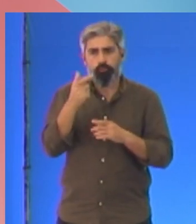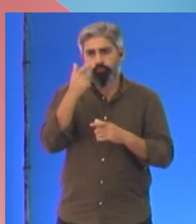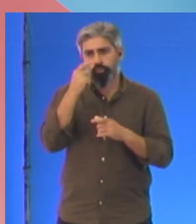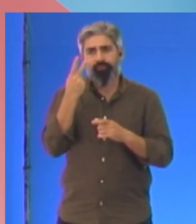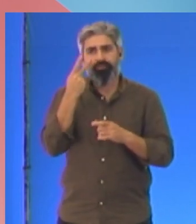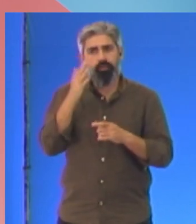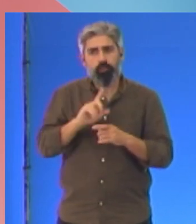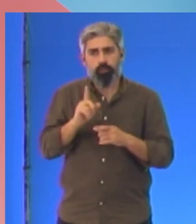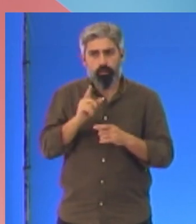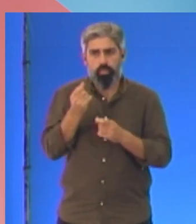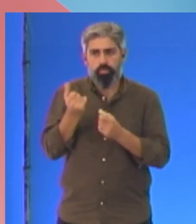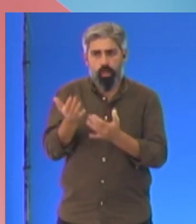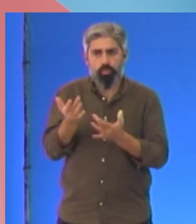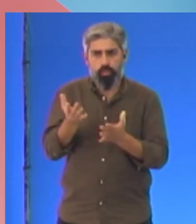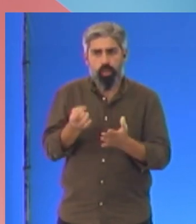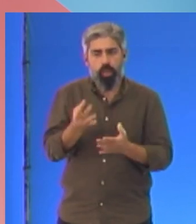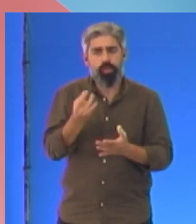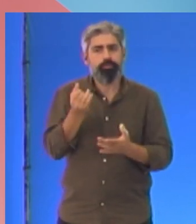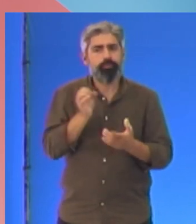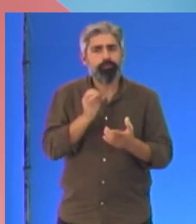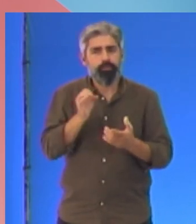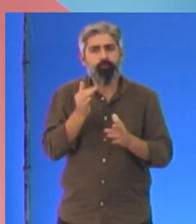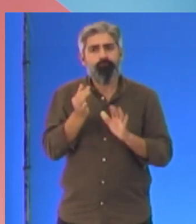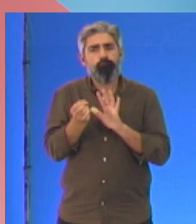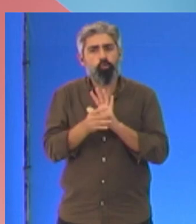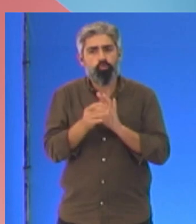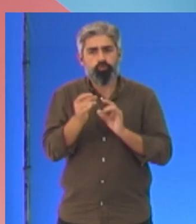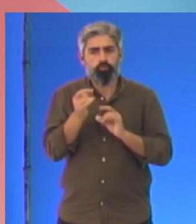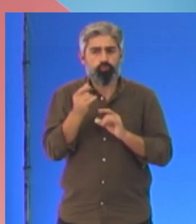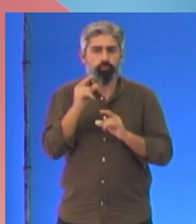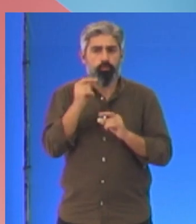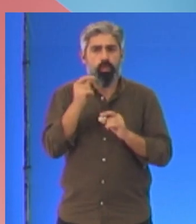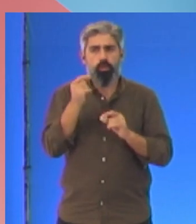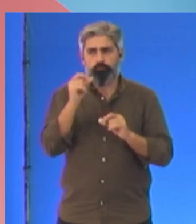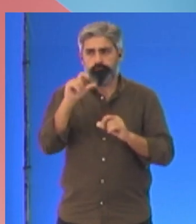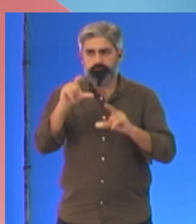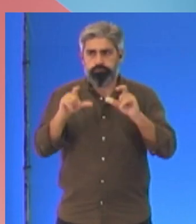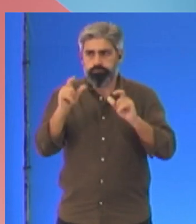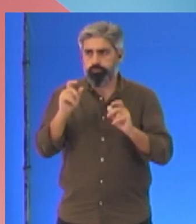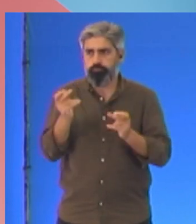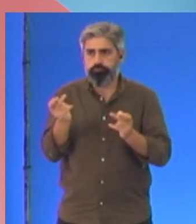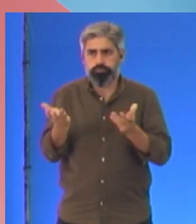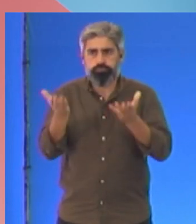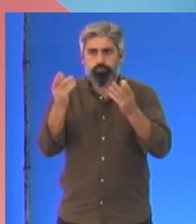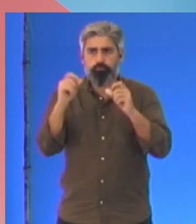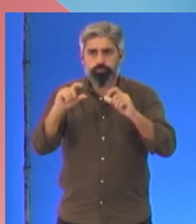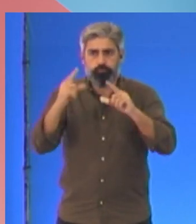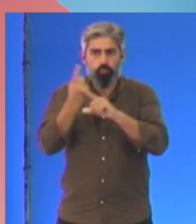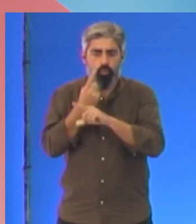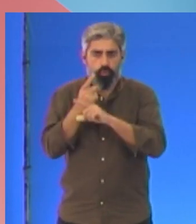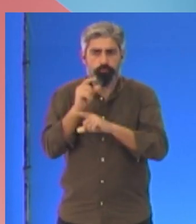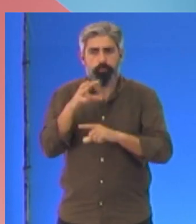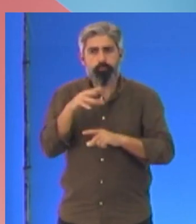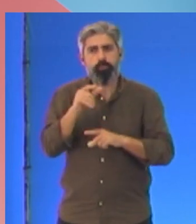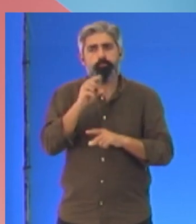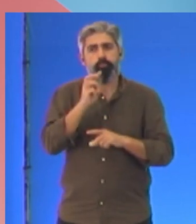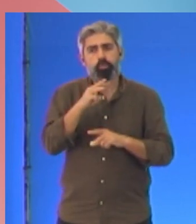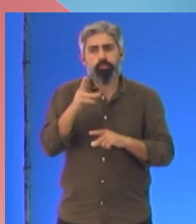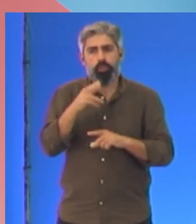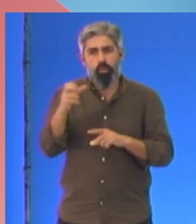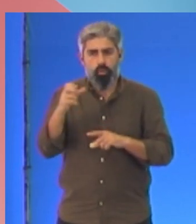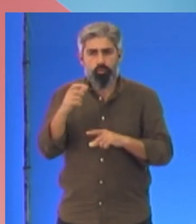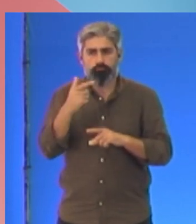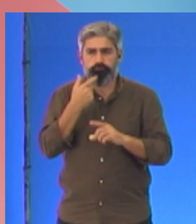habituais? Sabem das isenções para os fundos imobiliários e para a especulação? Sabem dos 8.000 milhões de euros em créditos